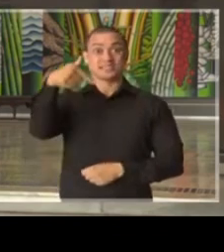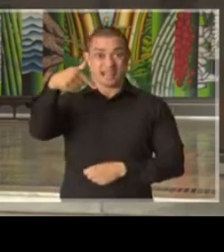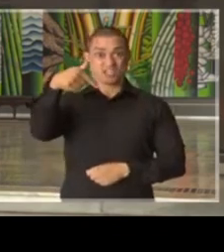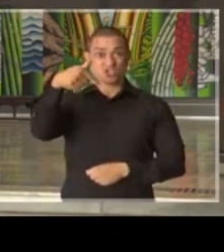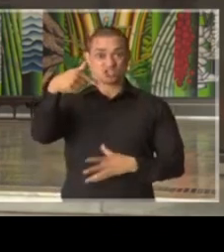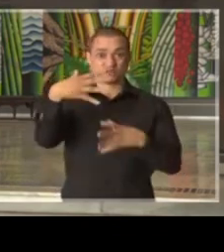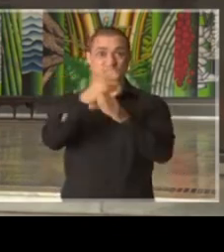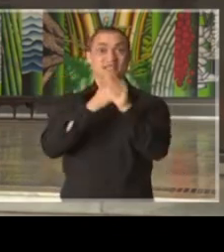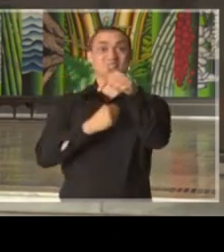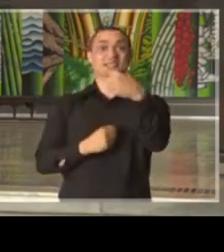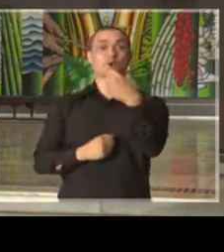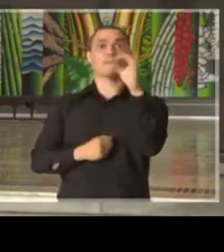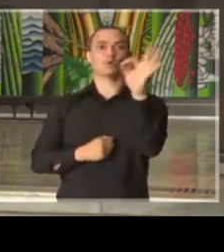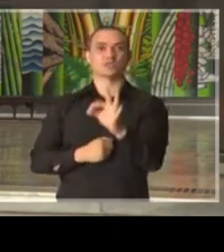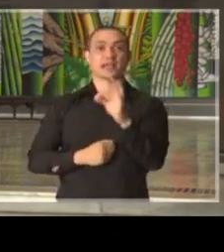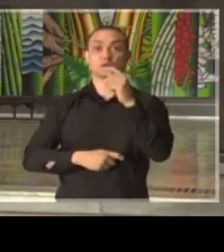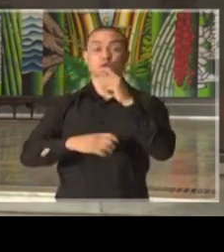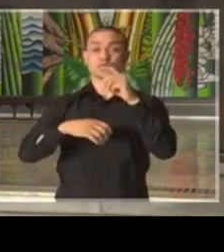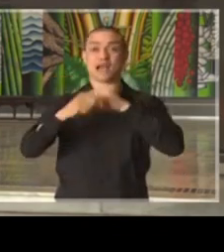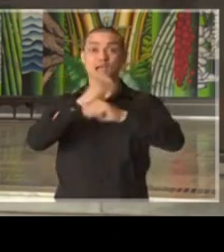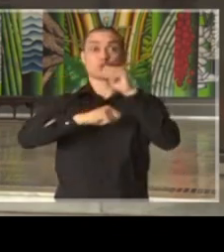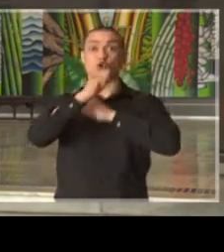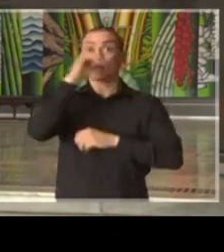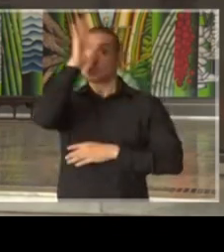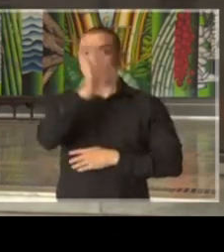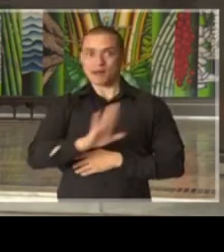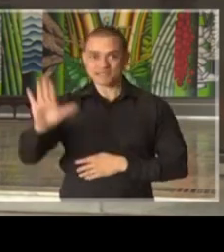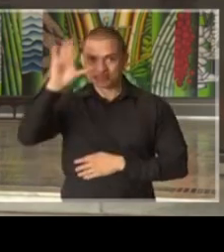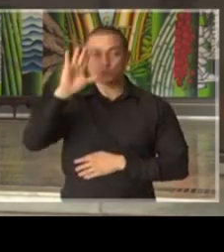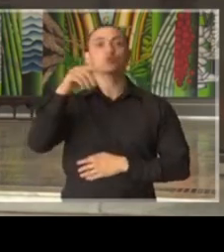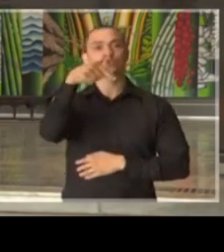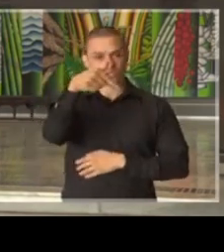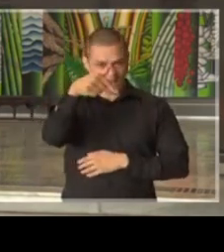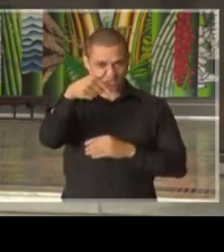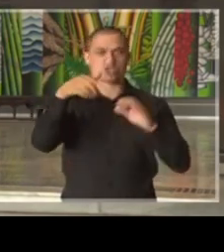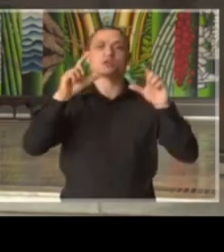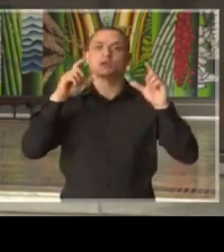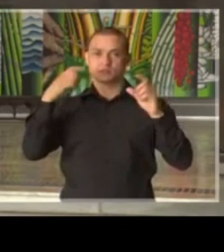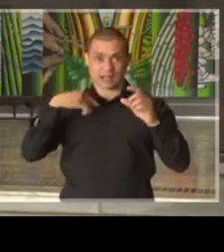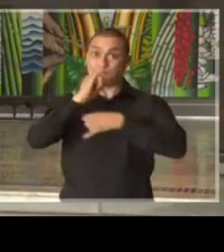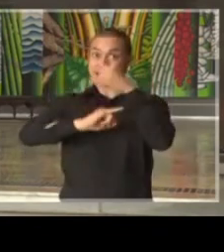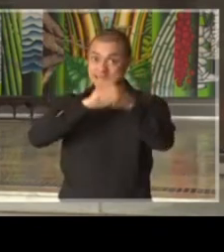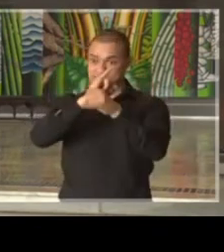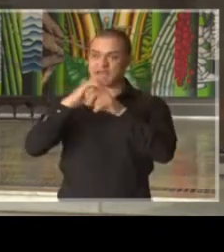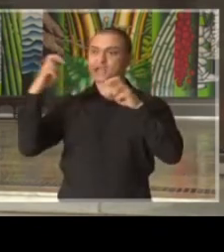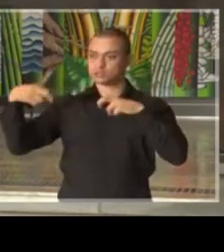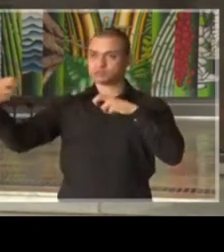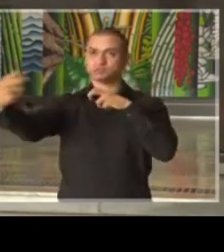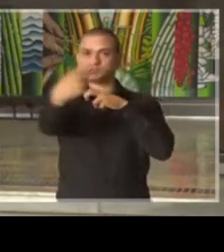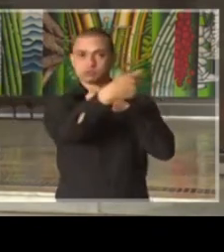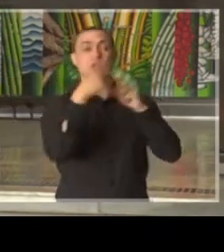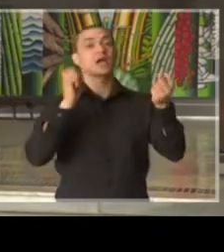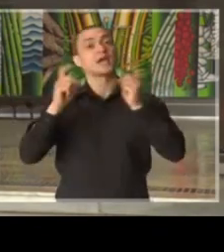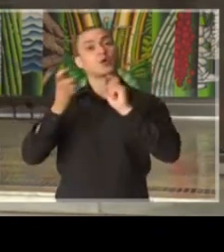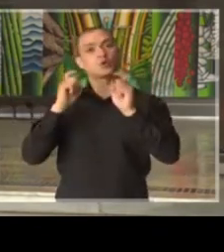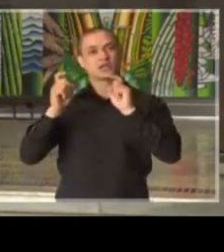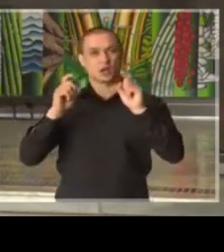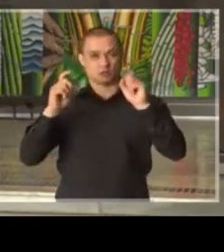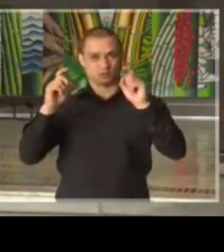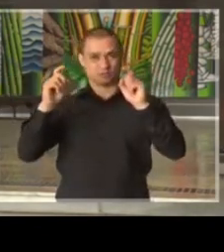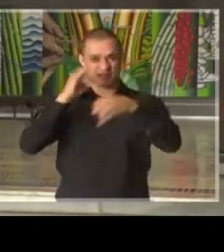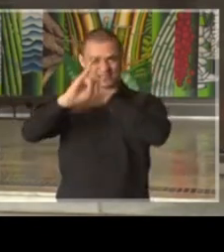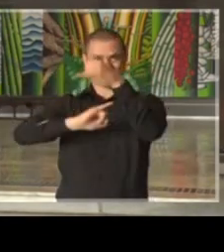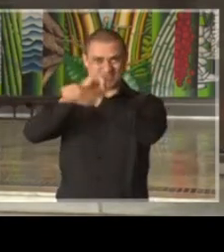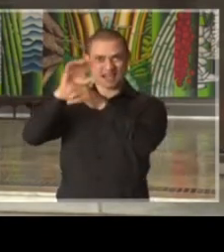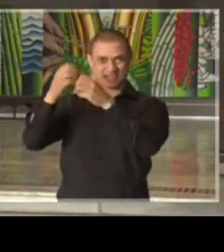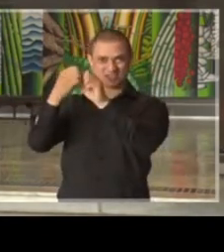71% da economia do país. Os sete governadores estarão reunidos virtualmente. Será uma tele-reunião, uma